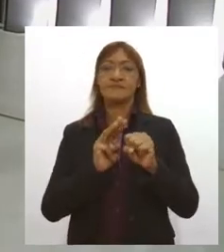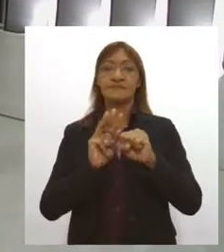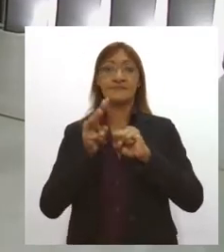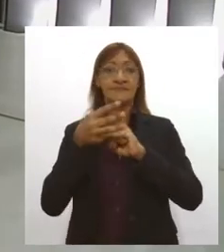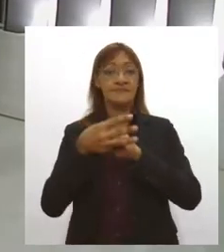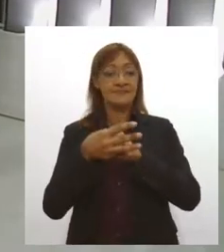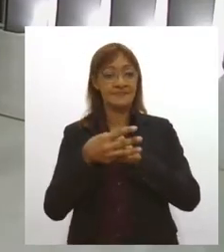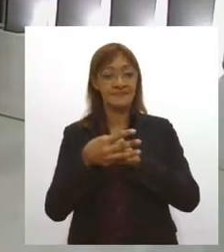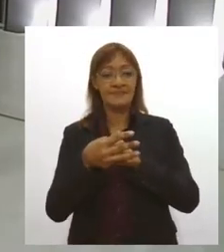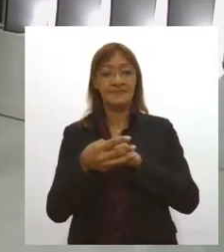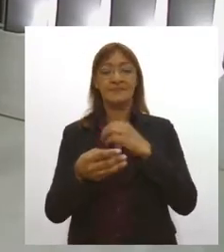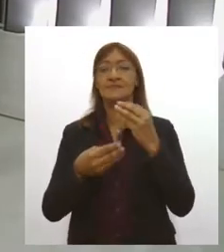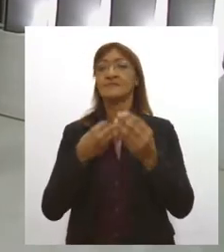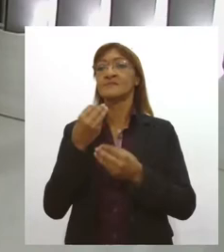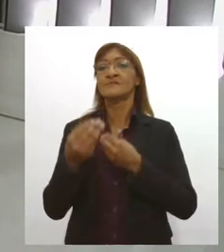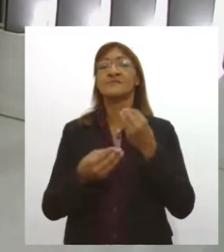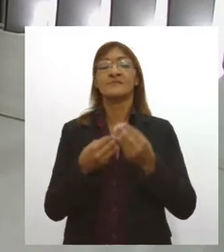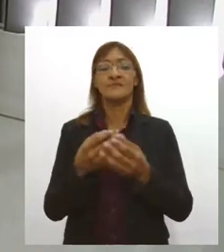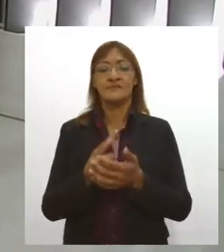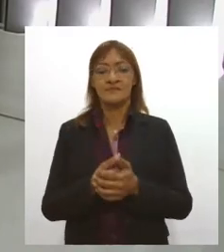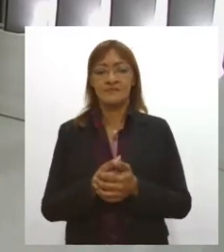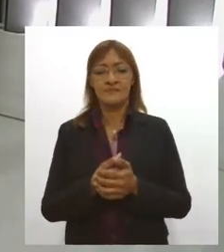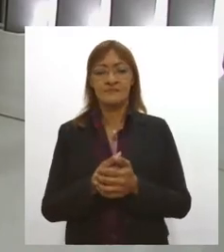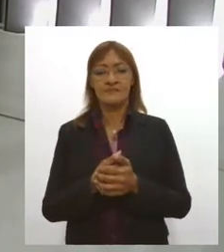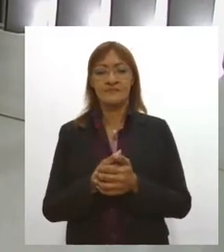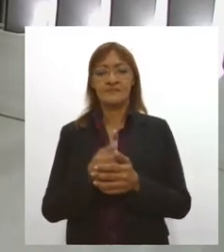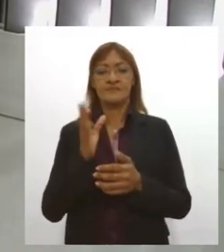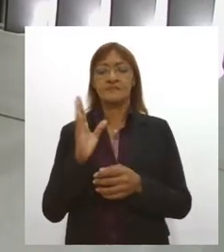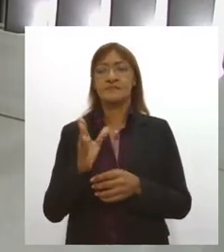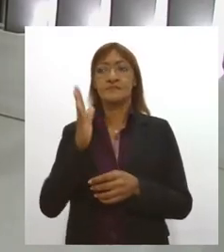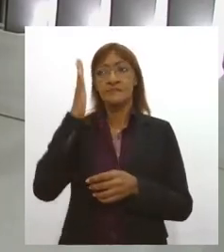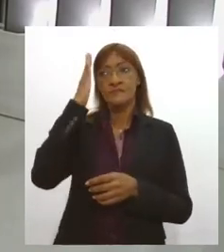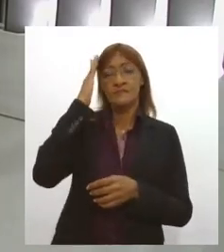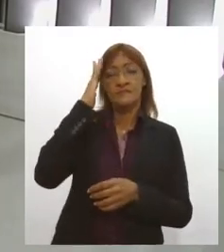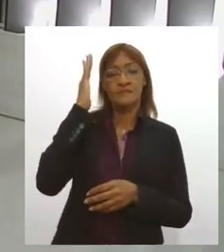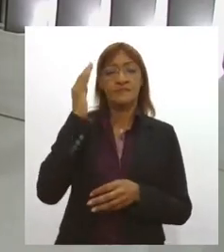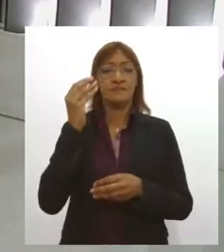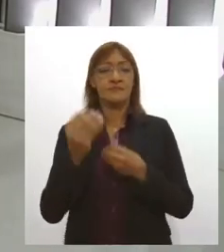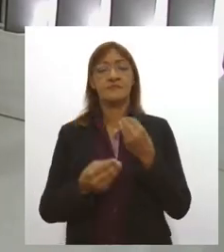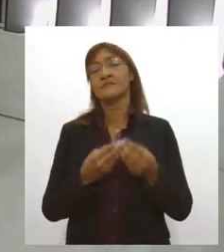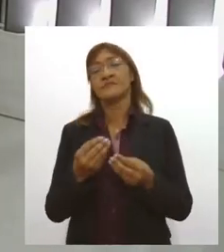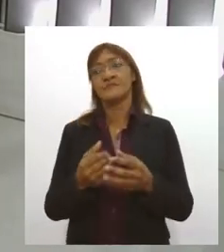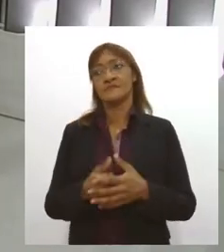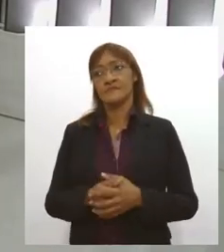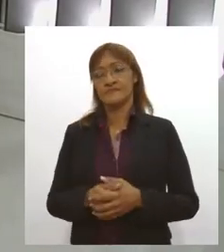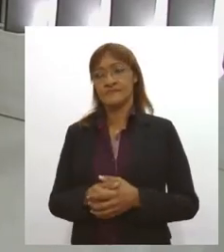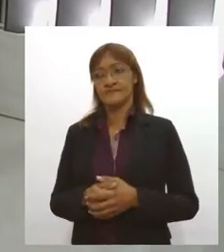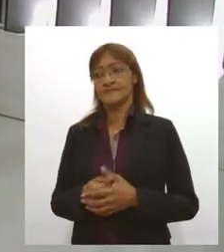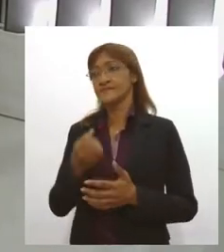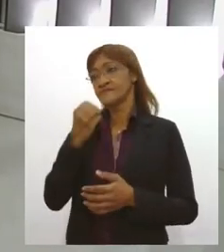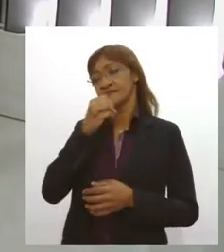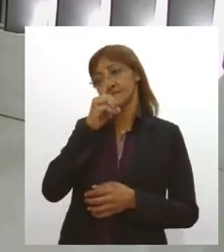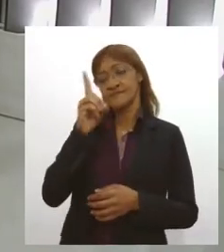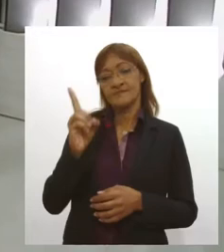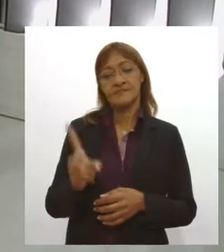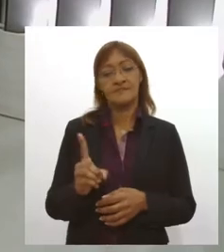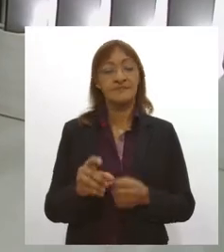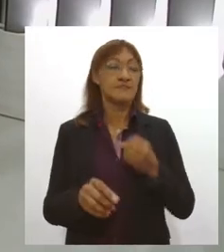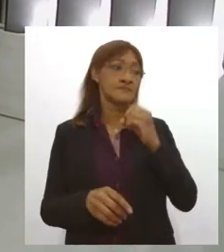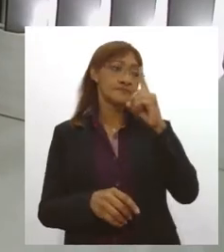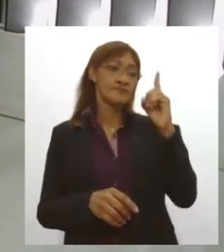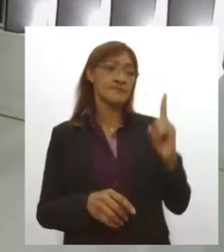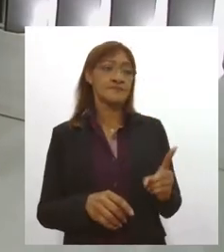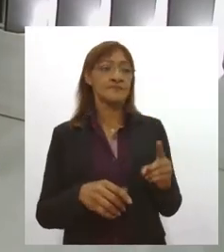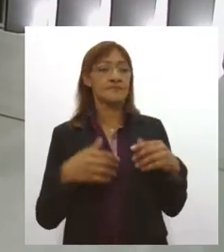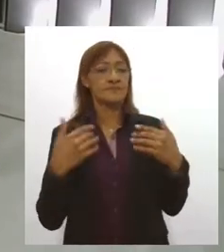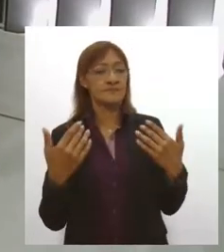como é que funciona esse coquetel. Pra quem está assistindo, né? Ficar ciente de como é que ele funciona. Bom dia. Esse coquetel,